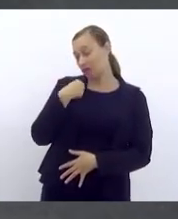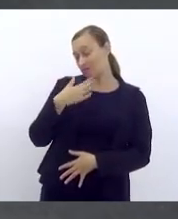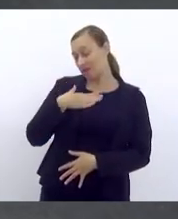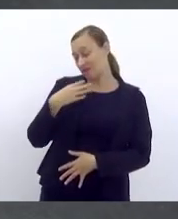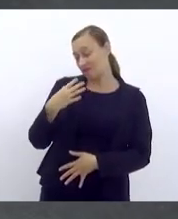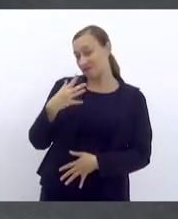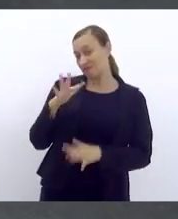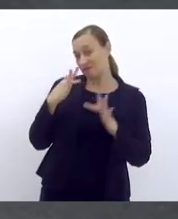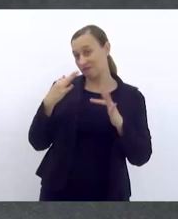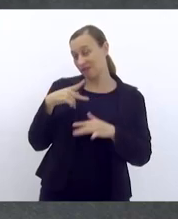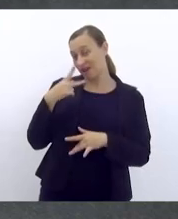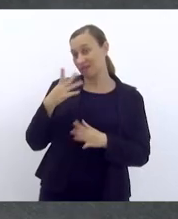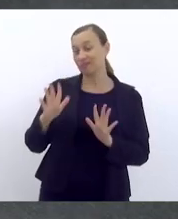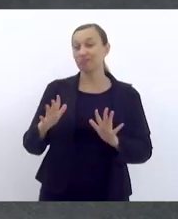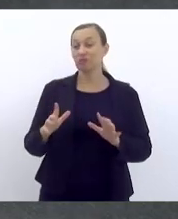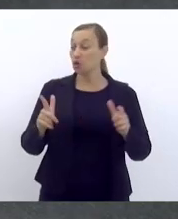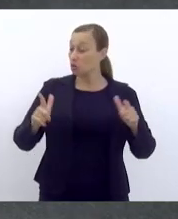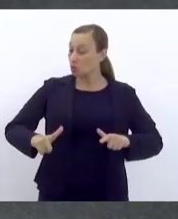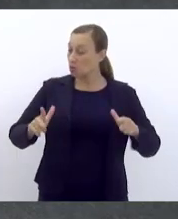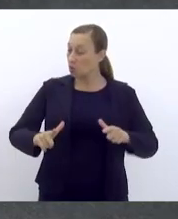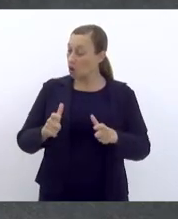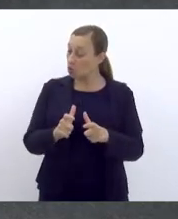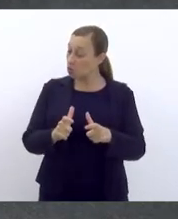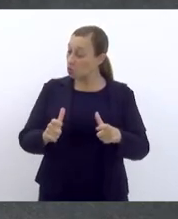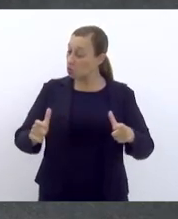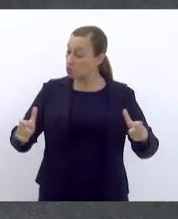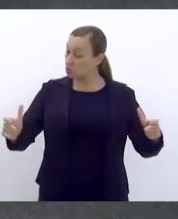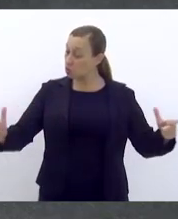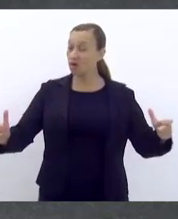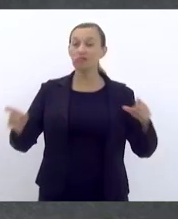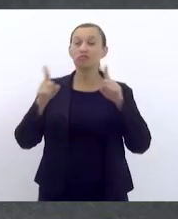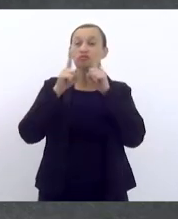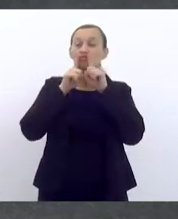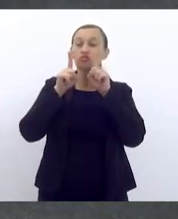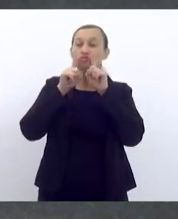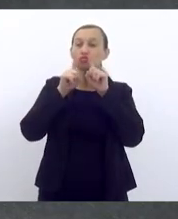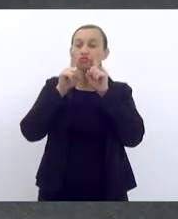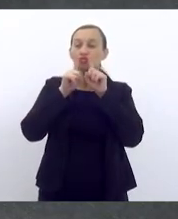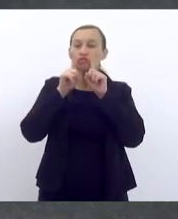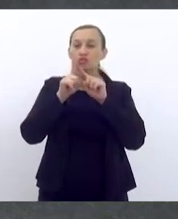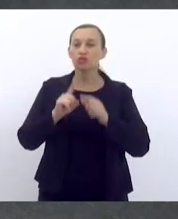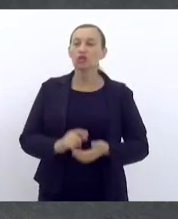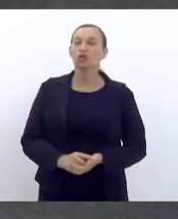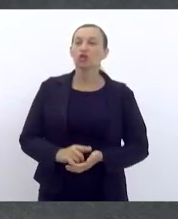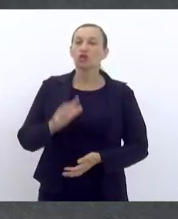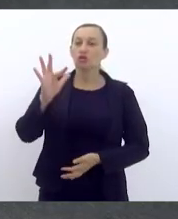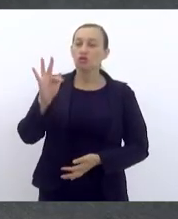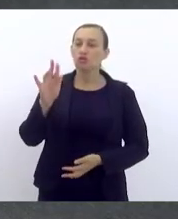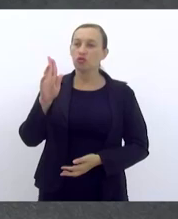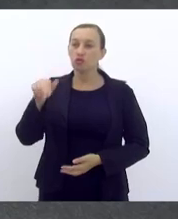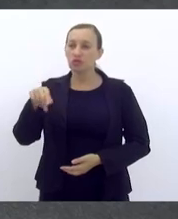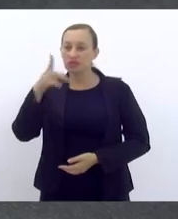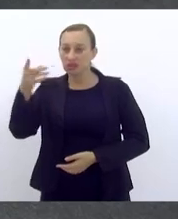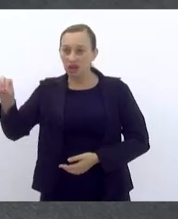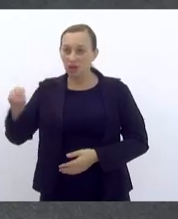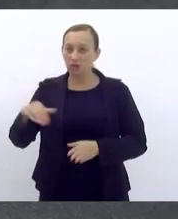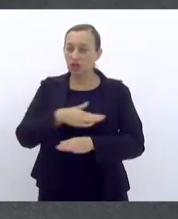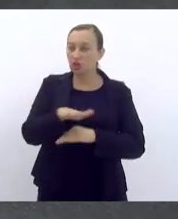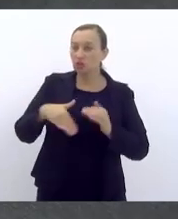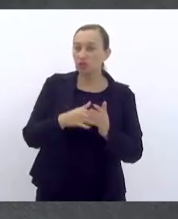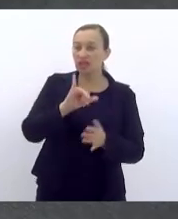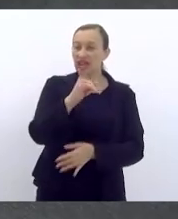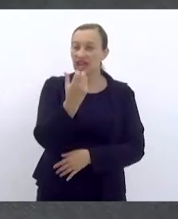Seu território abrange parte da restinga de Maricá, ponta do Fudão e toda a Ilha Cardosa.